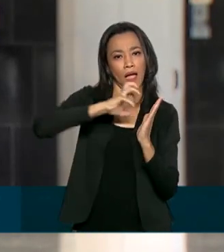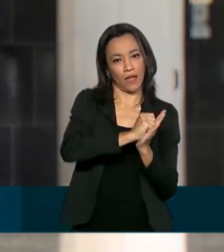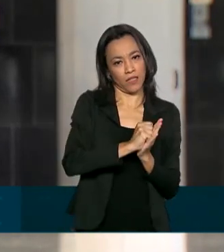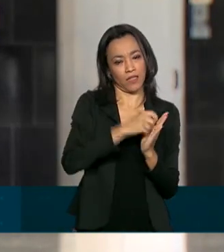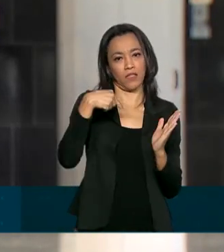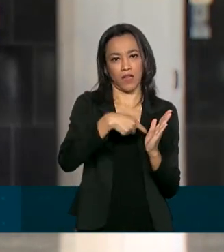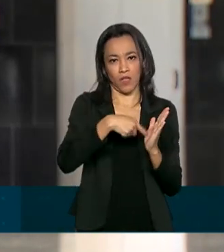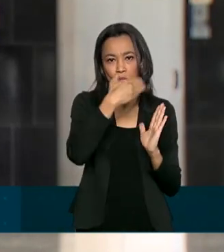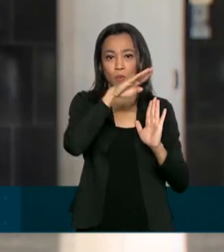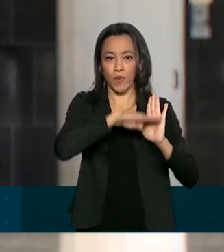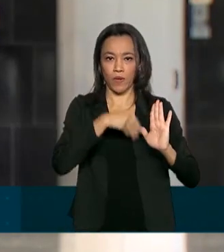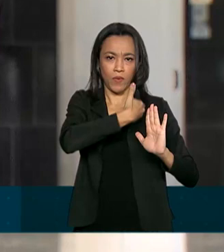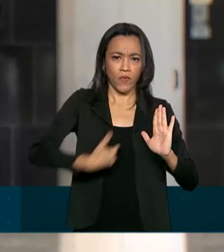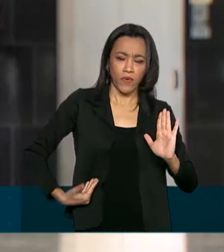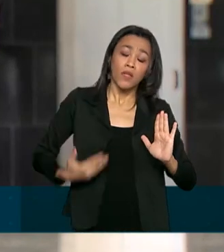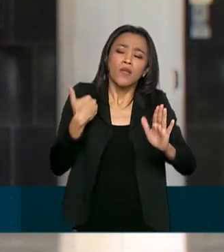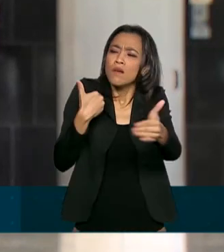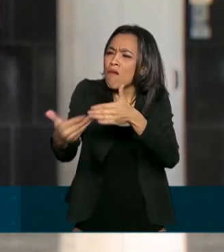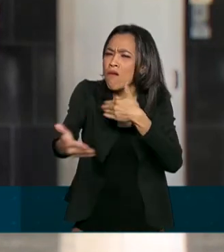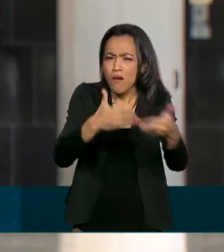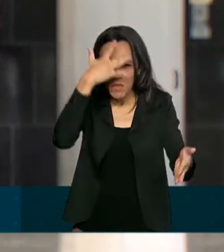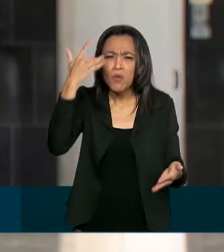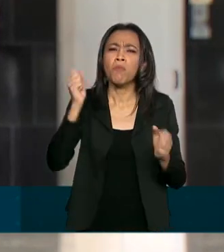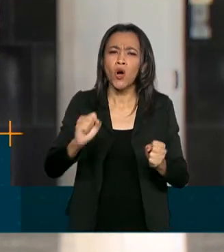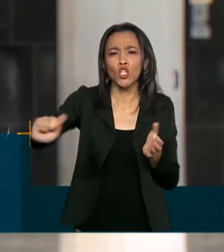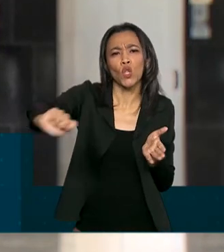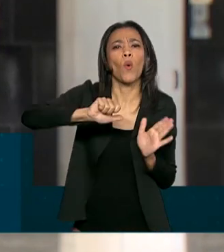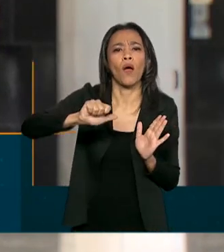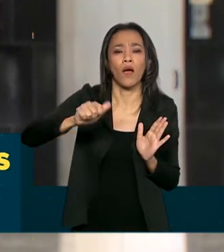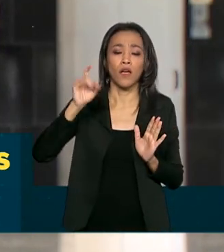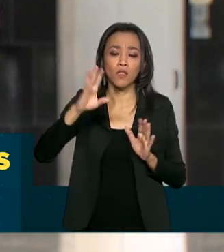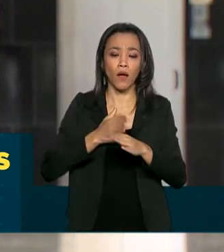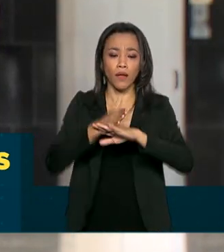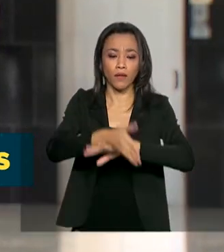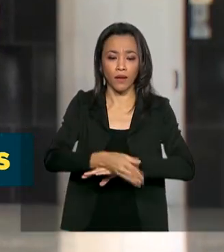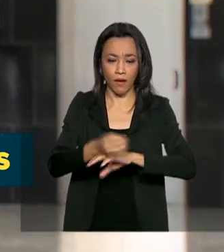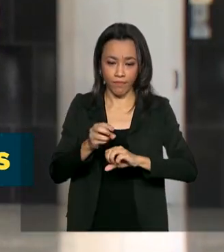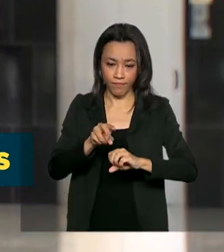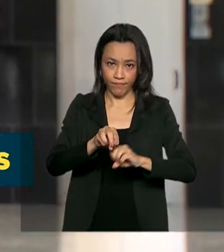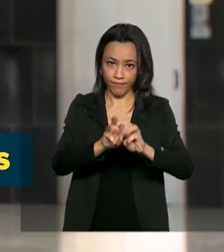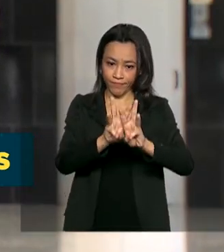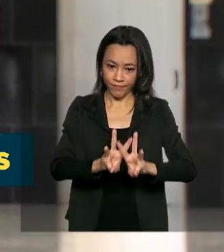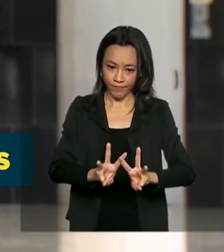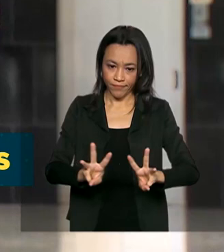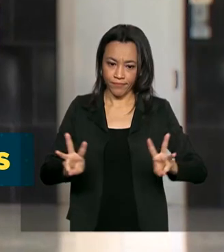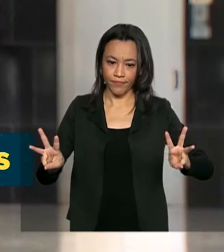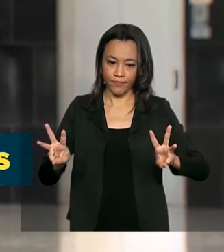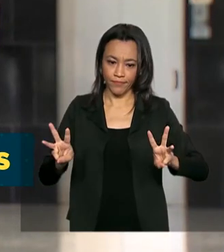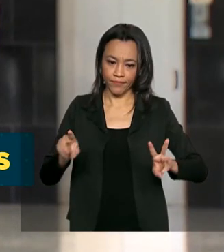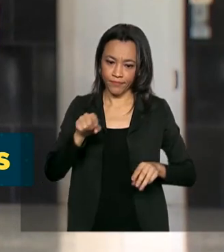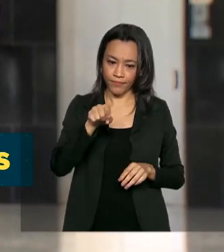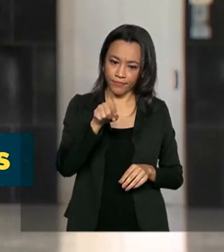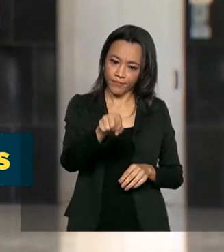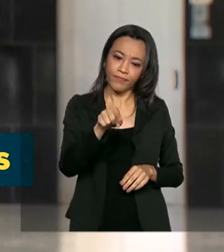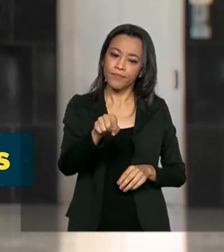Voluntária. E qualquer pessoa pode fazer doação. Basta acessar a página www.gov.br